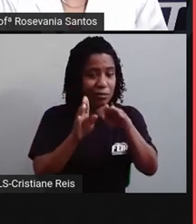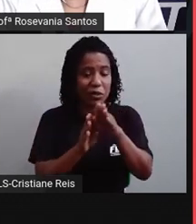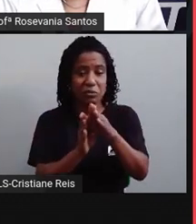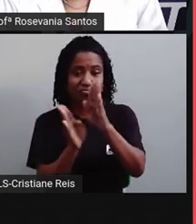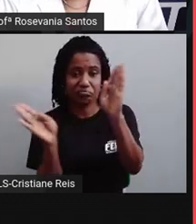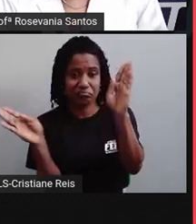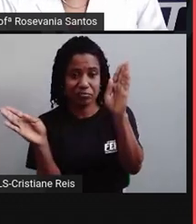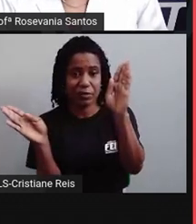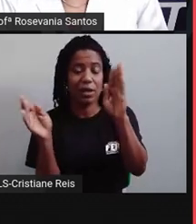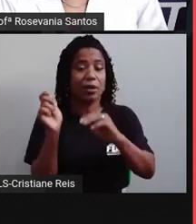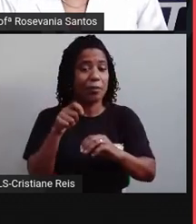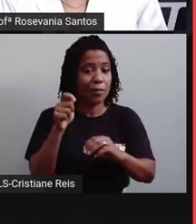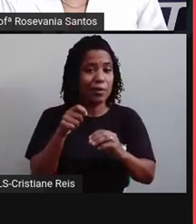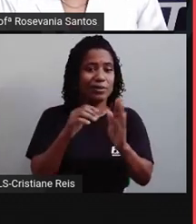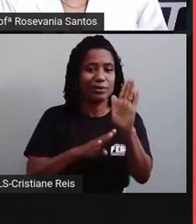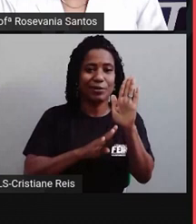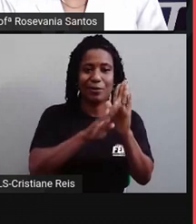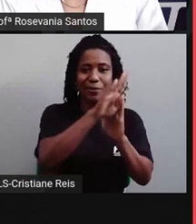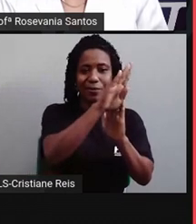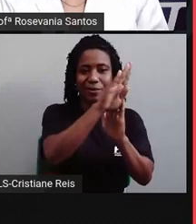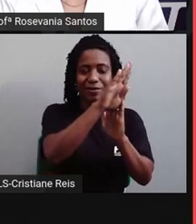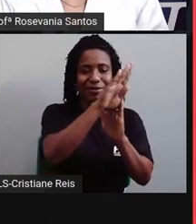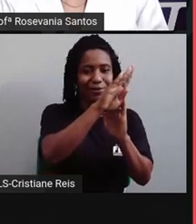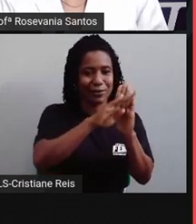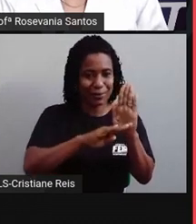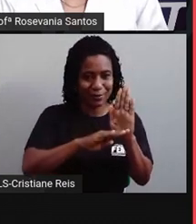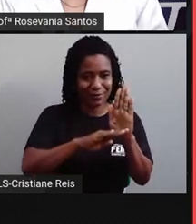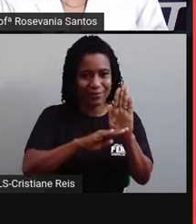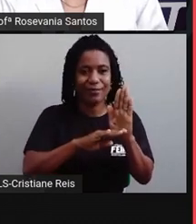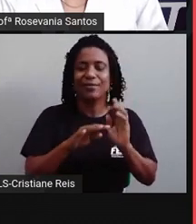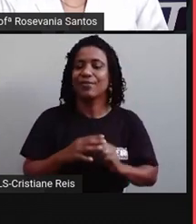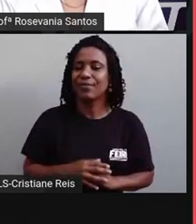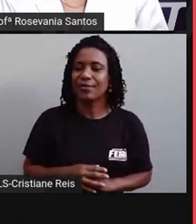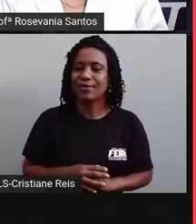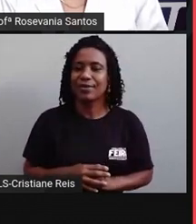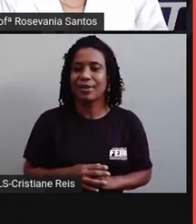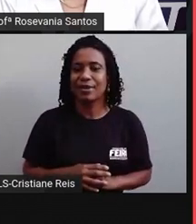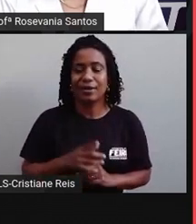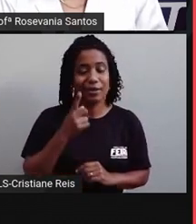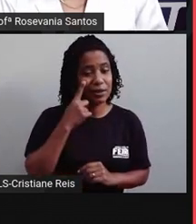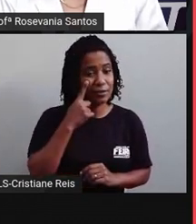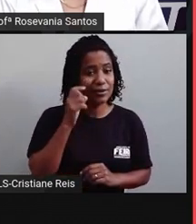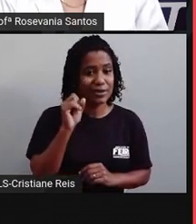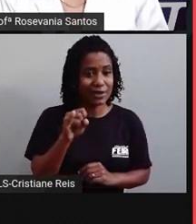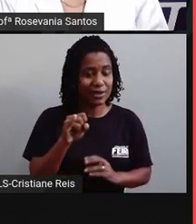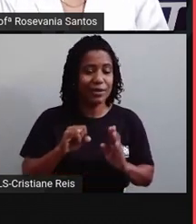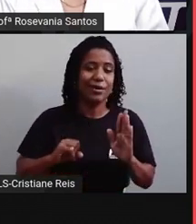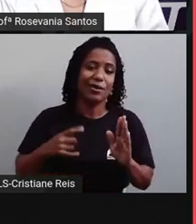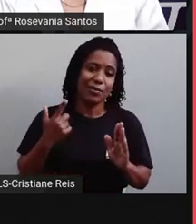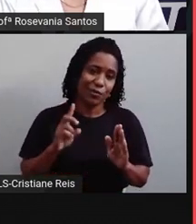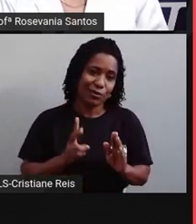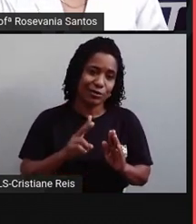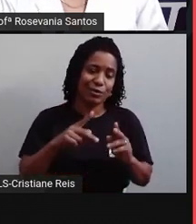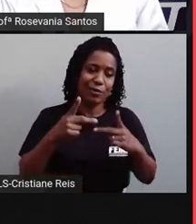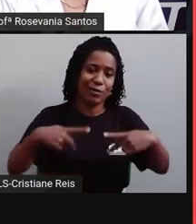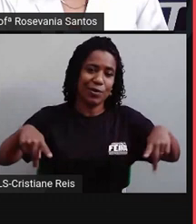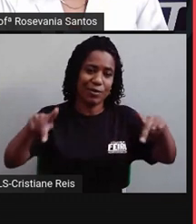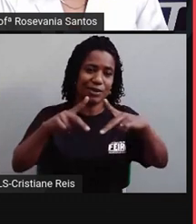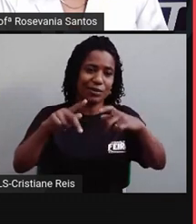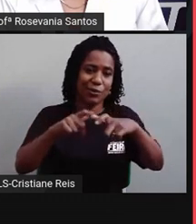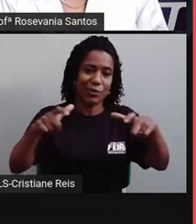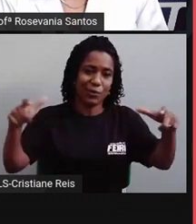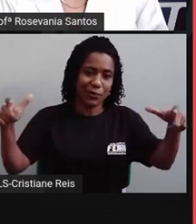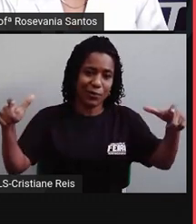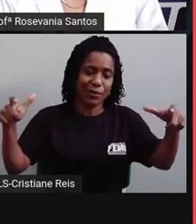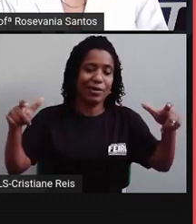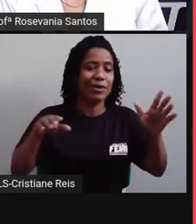desce, a hora ela sobe? Eu tenho dois cenários. E aqui, nesse caso, se continuar desse jeito, a gente vai ter um número baixo de